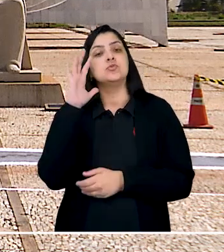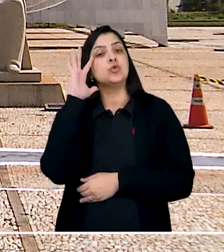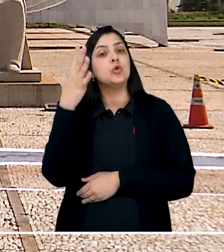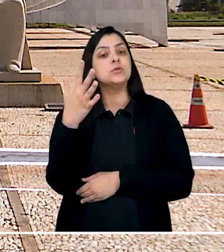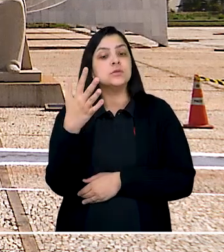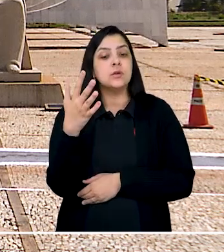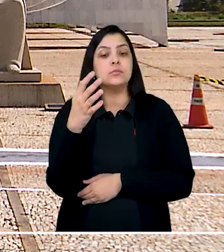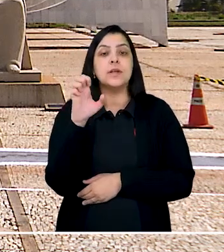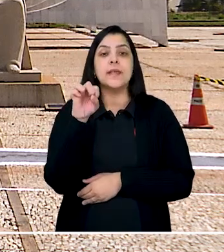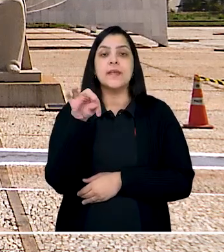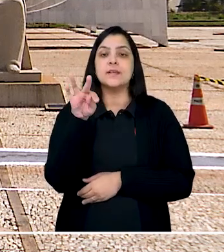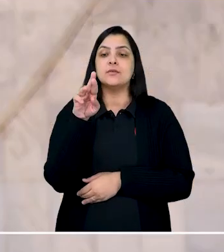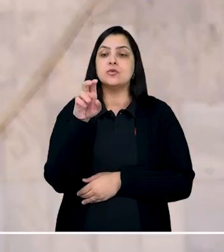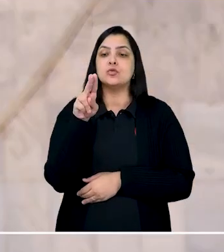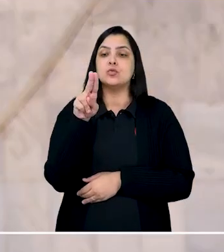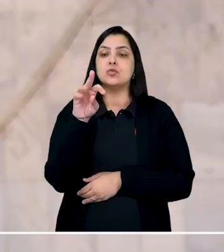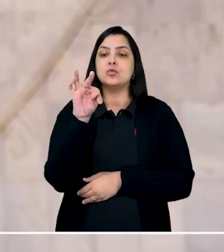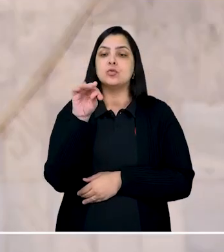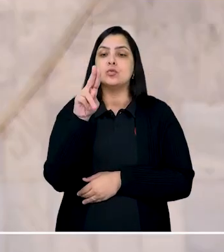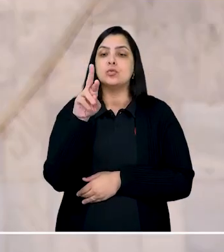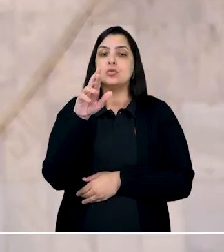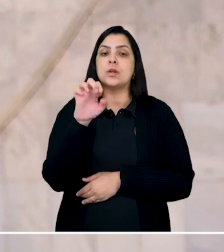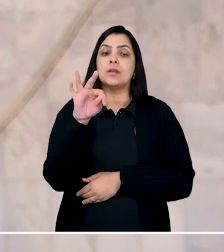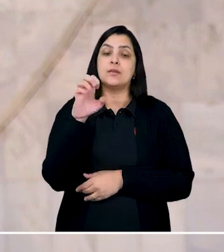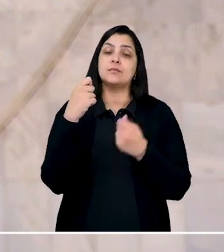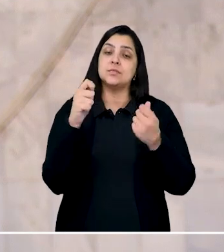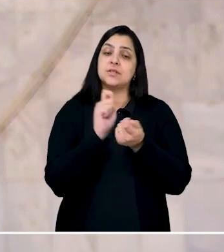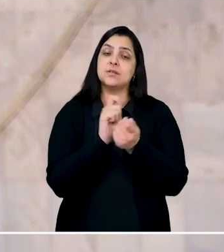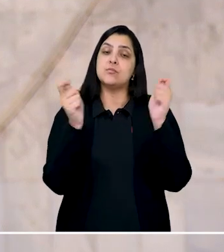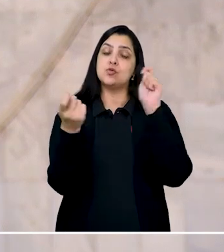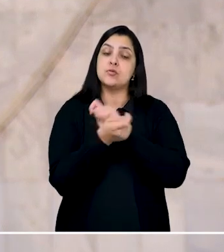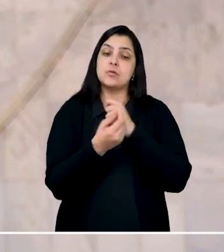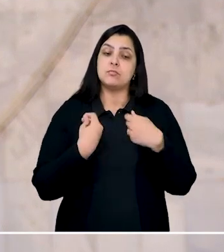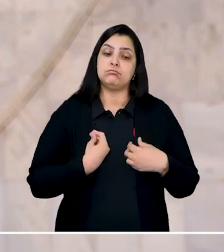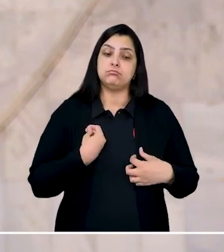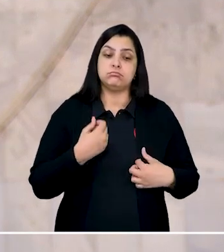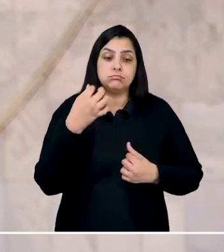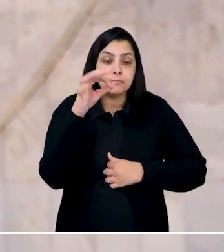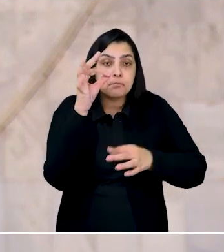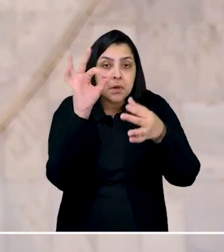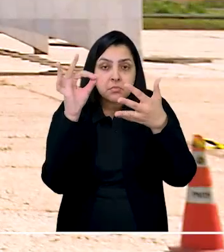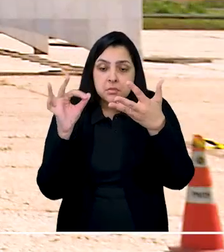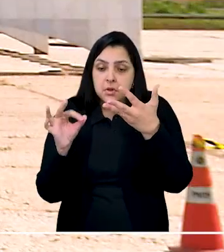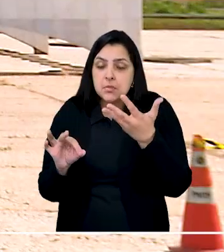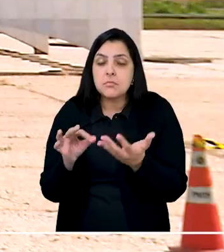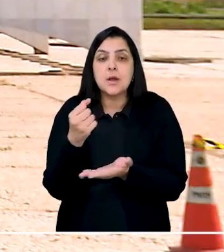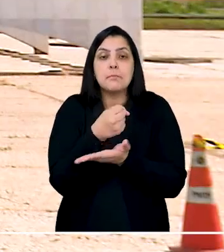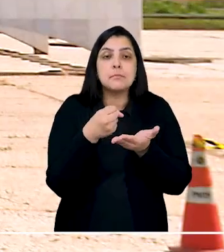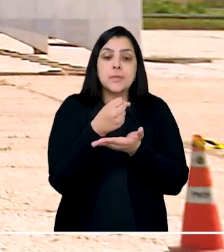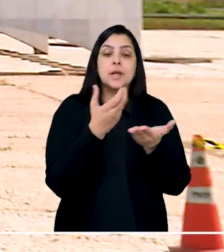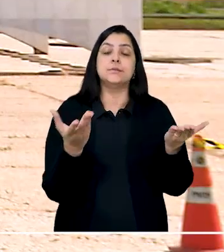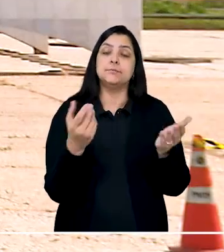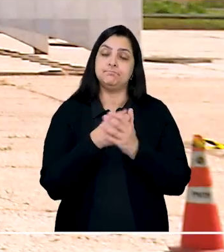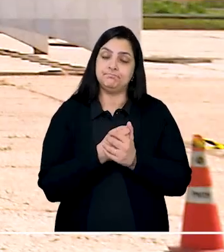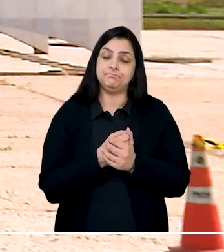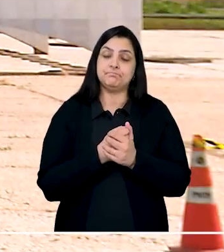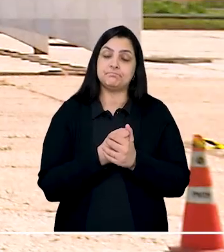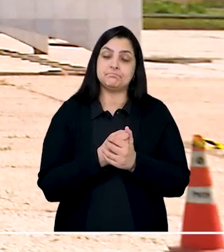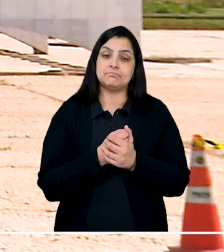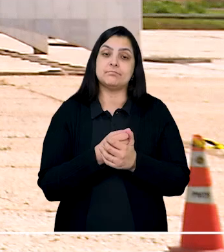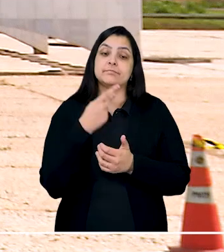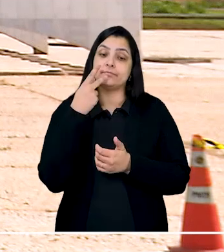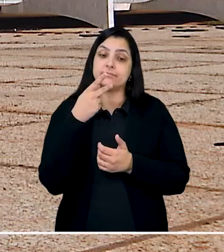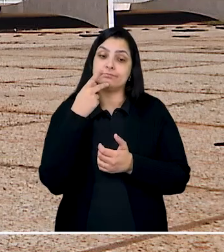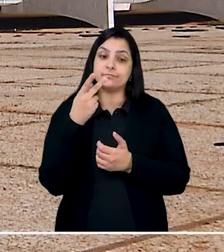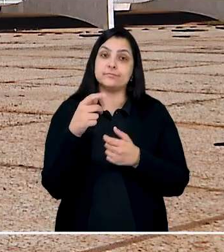soluções estruturantes que modifiquem a realidade a partir de correções na base dos problemas. Ele assinalou também